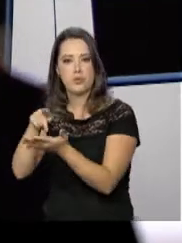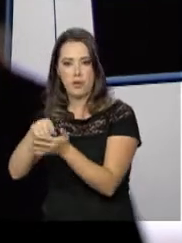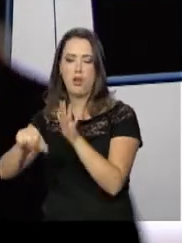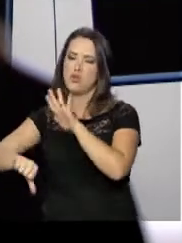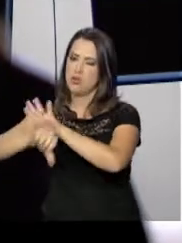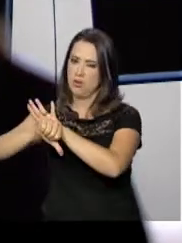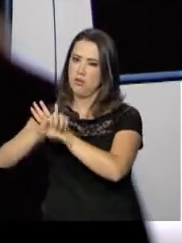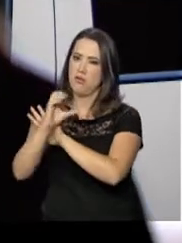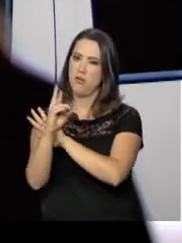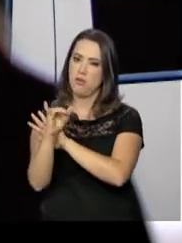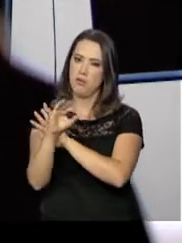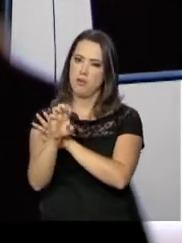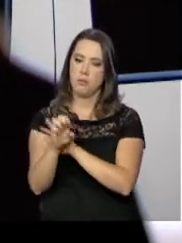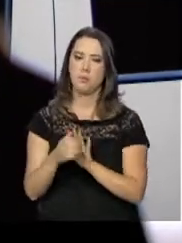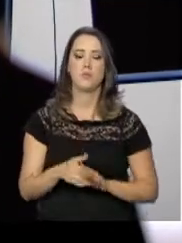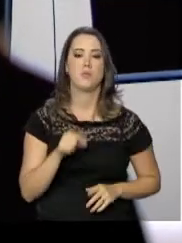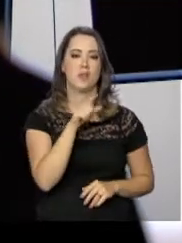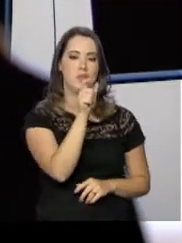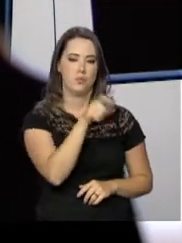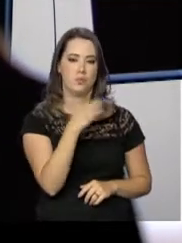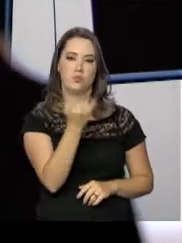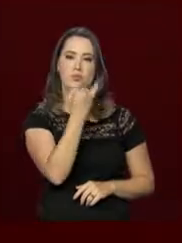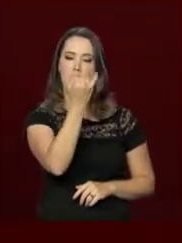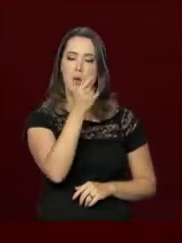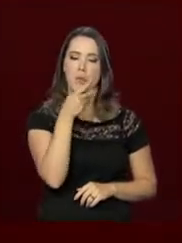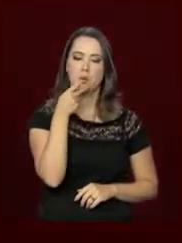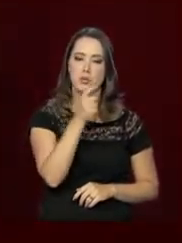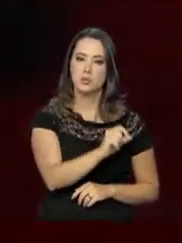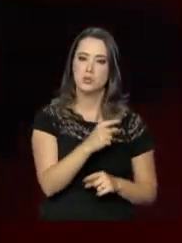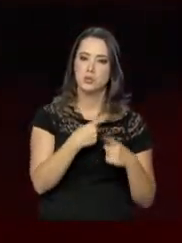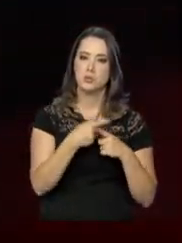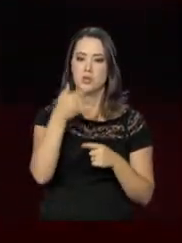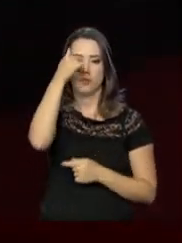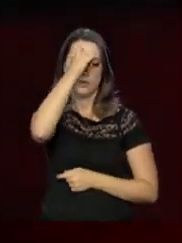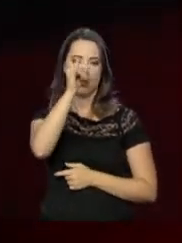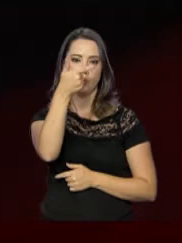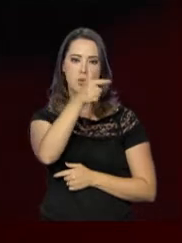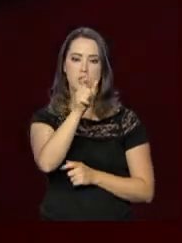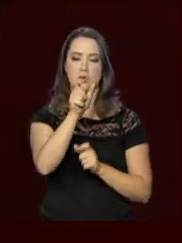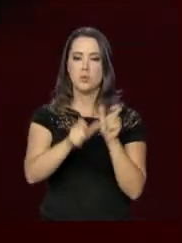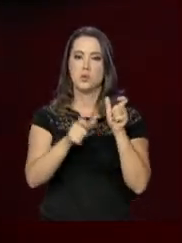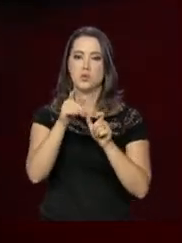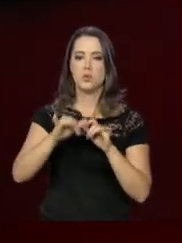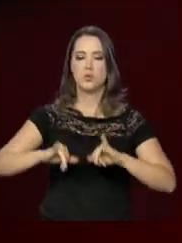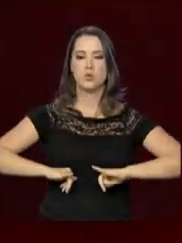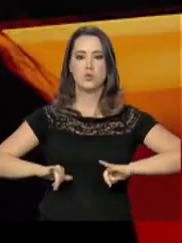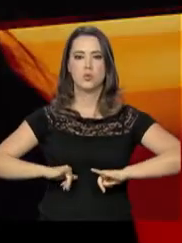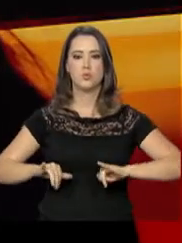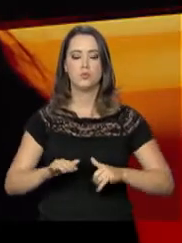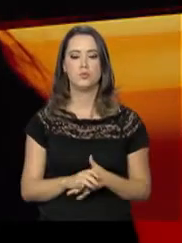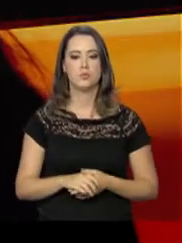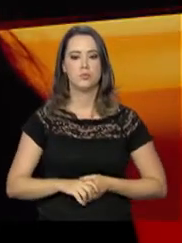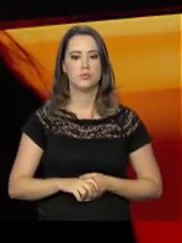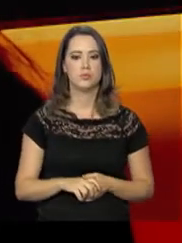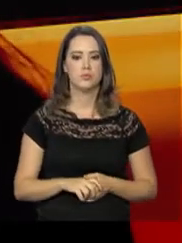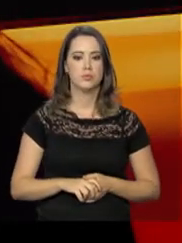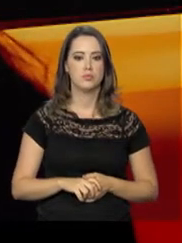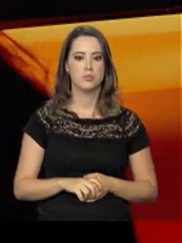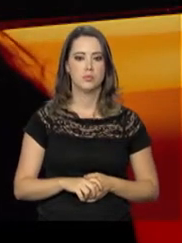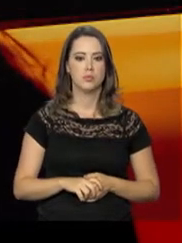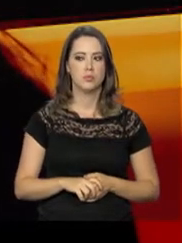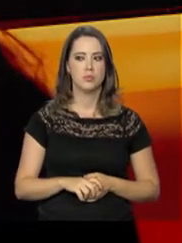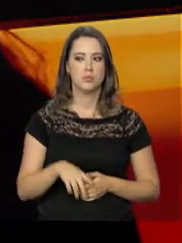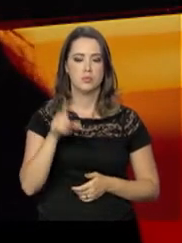foi vítima, essa é uma ação importante para evitar que outras pessoas sofram com esse tipo de violência. Eu acho que tem que ser